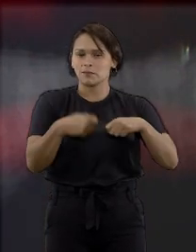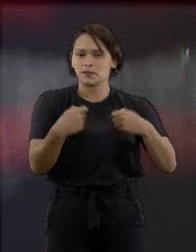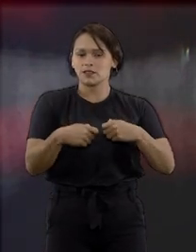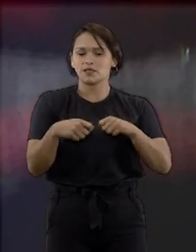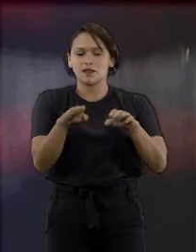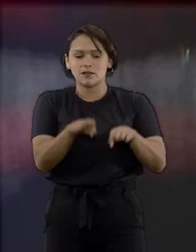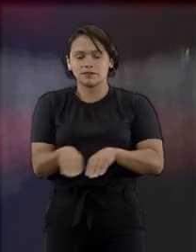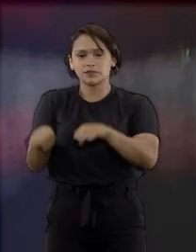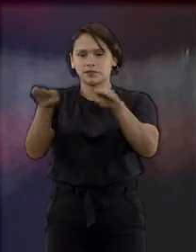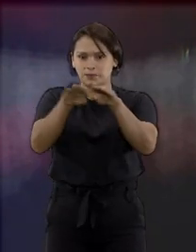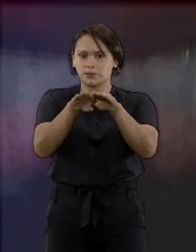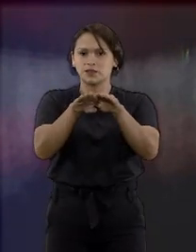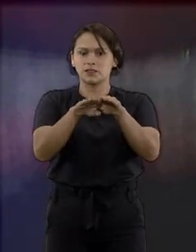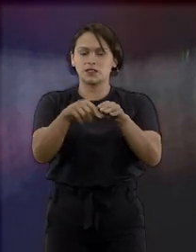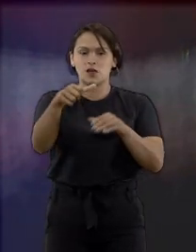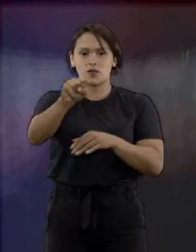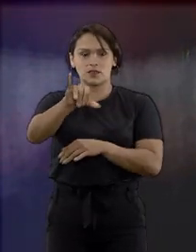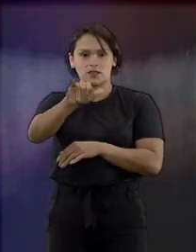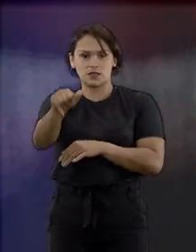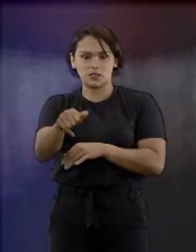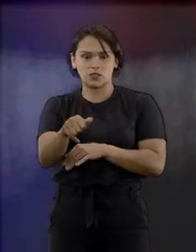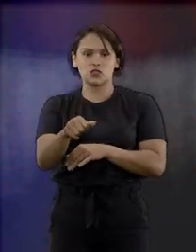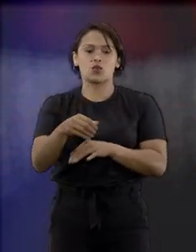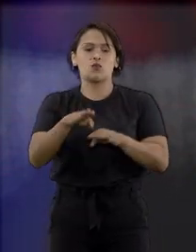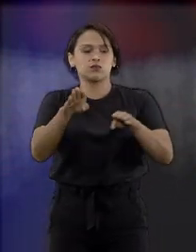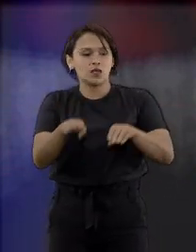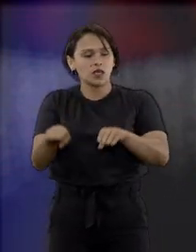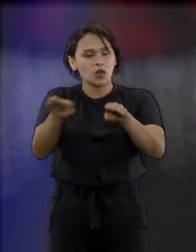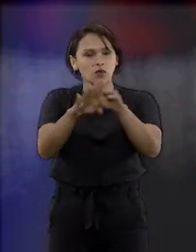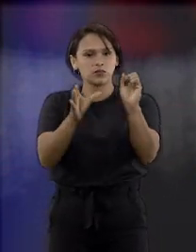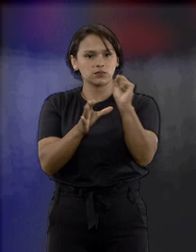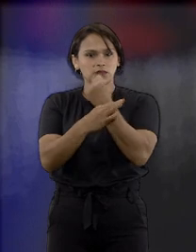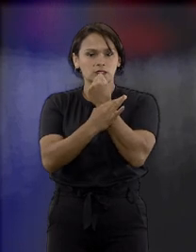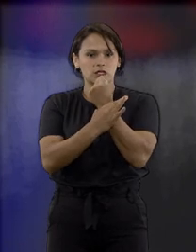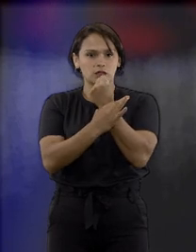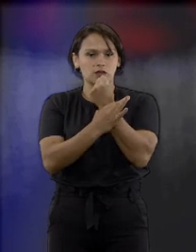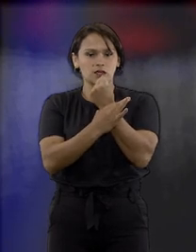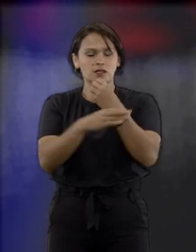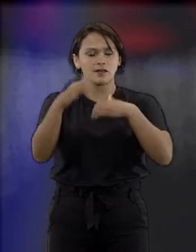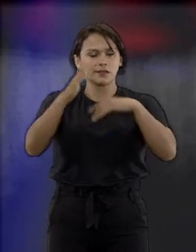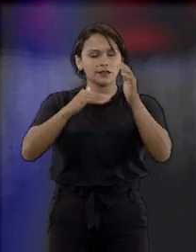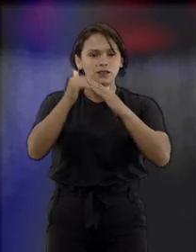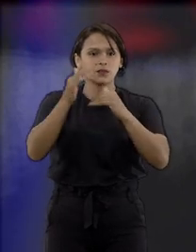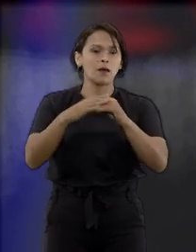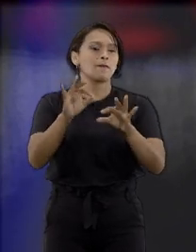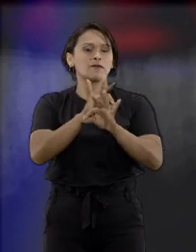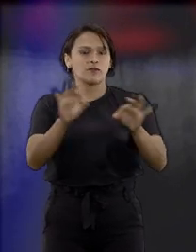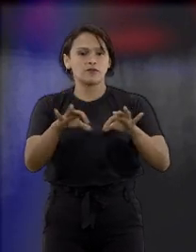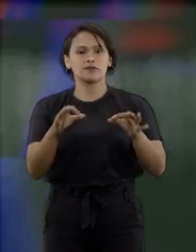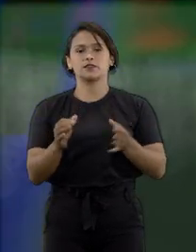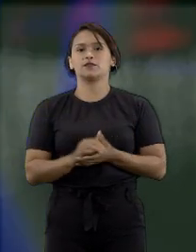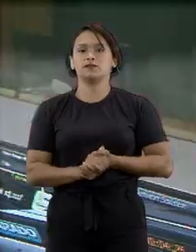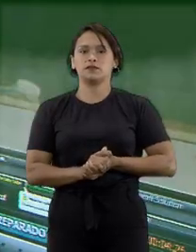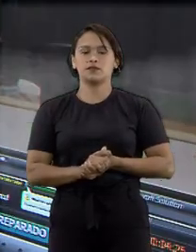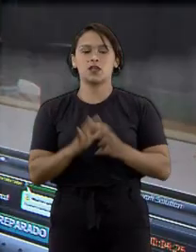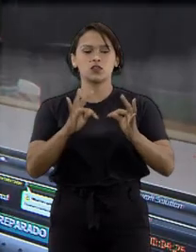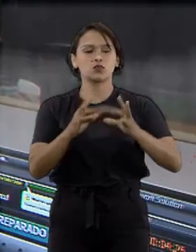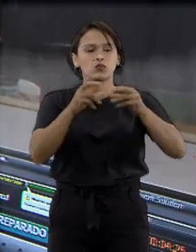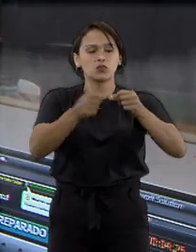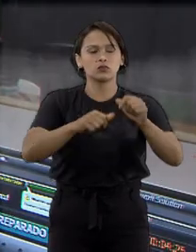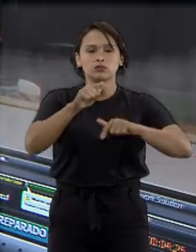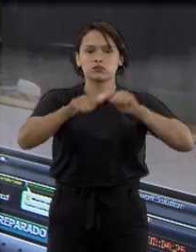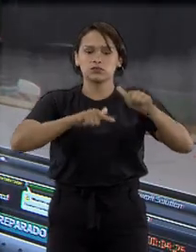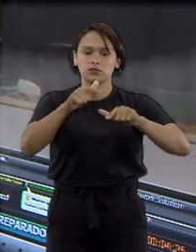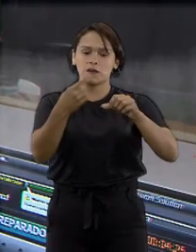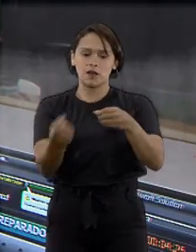precisava fazer para reestabelecer o ambiente do tribunal e reestabelecer isso com segurança, dentro das melhores práticas, foi realizado. Todo o